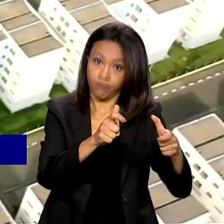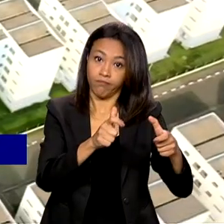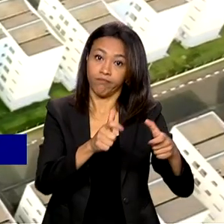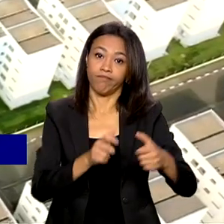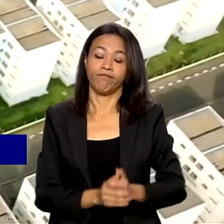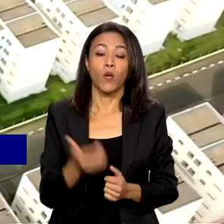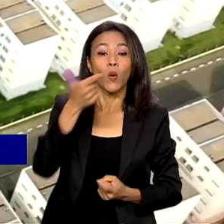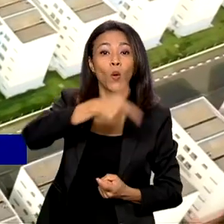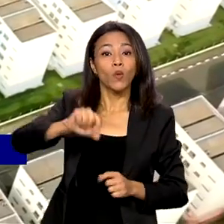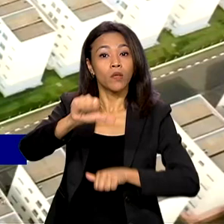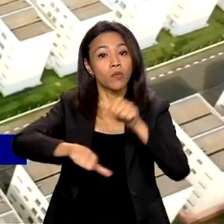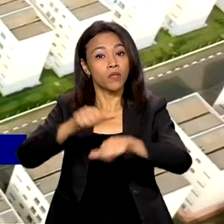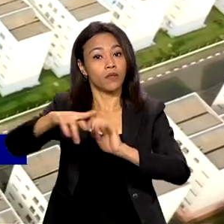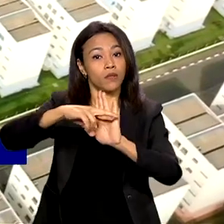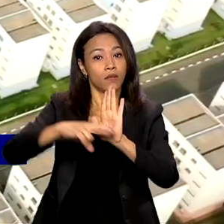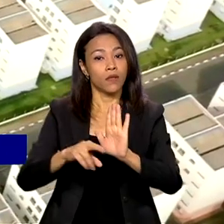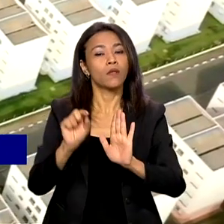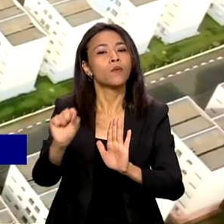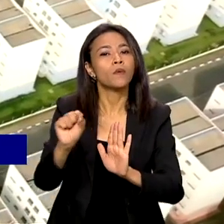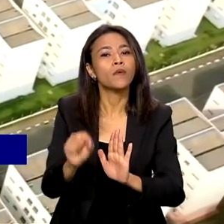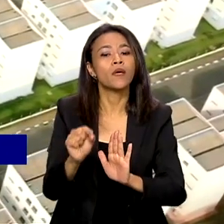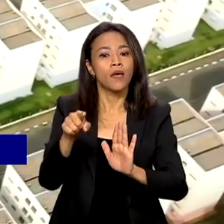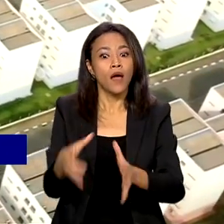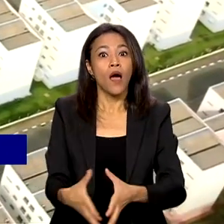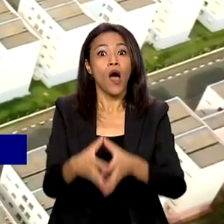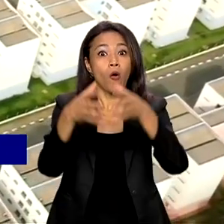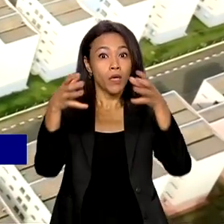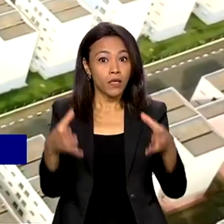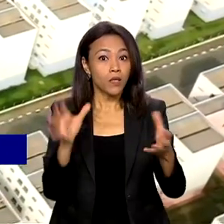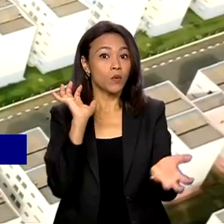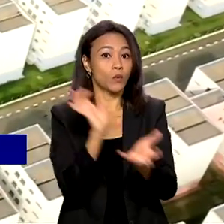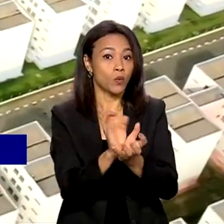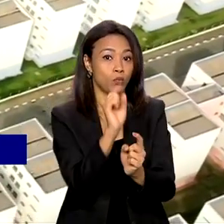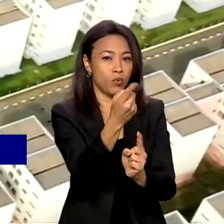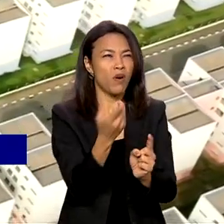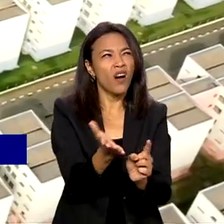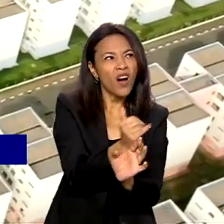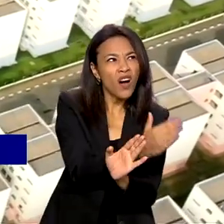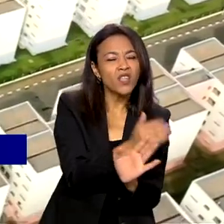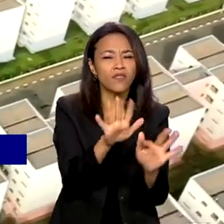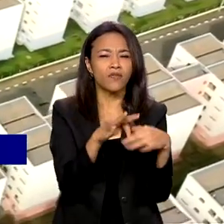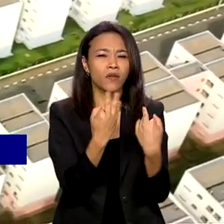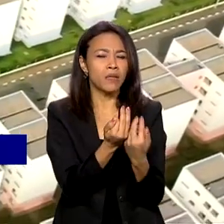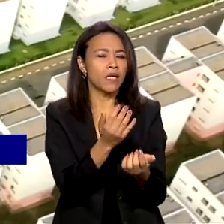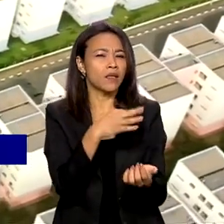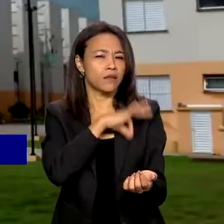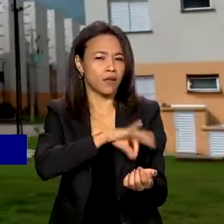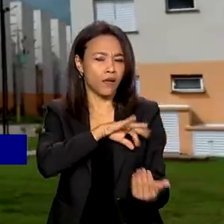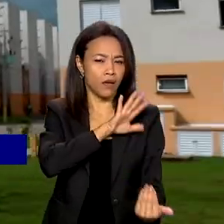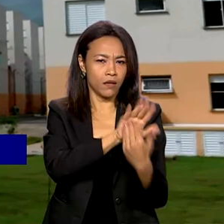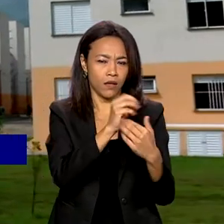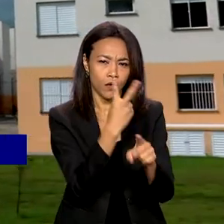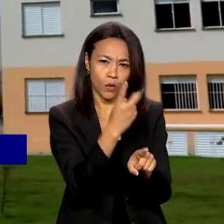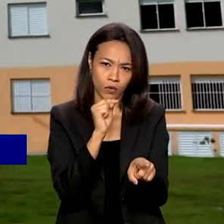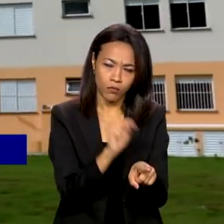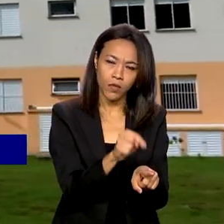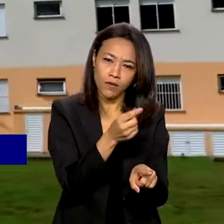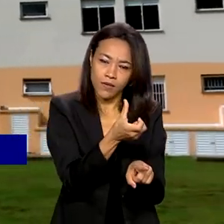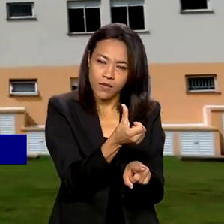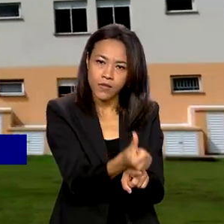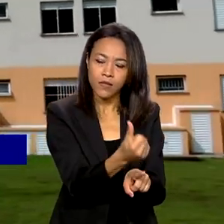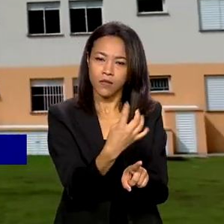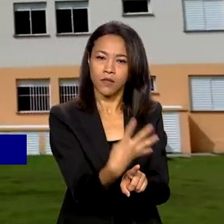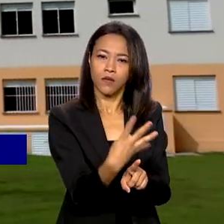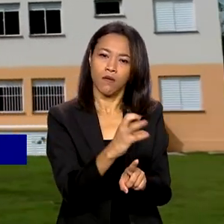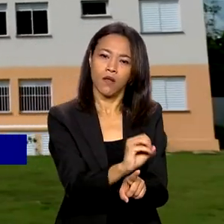Outra mudança será a ampliação da faixa 1, que antes abrigava famílias com renda de até 2 mil 640